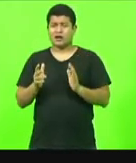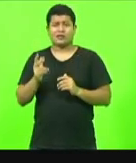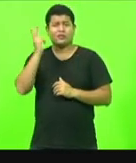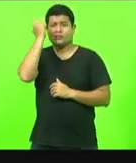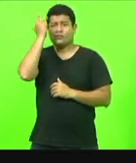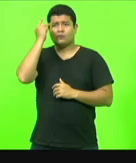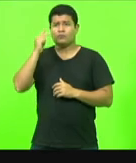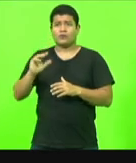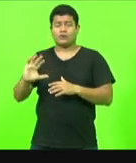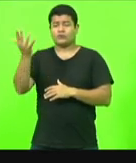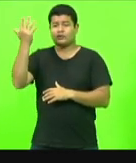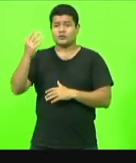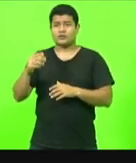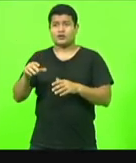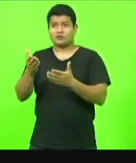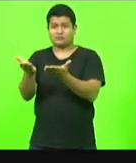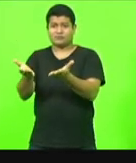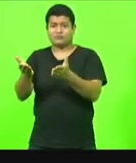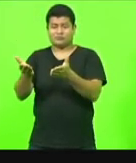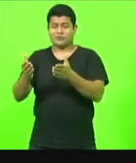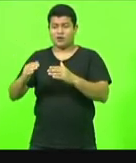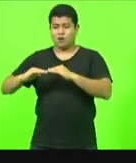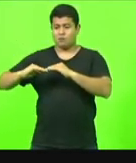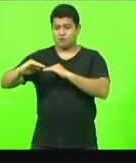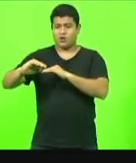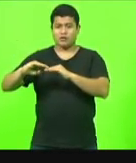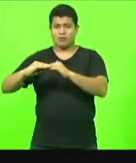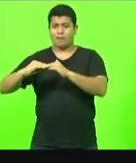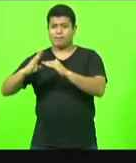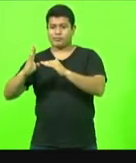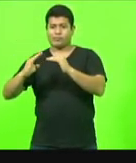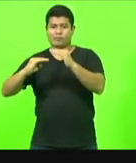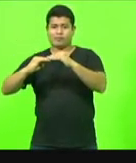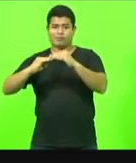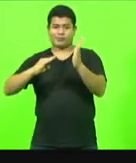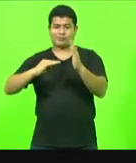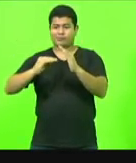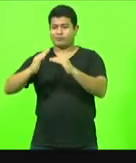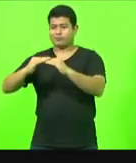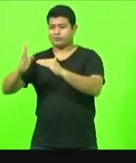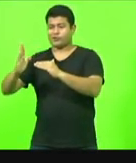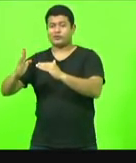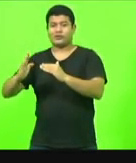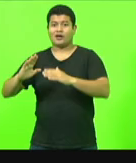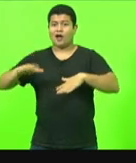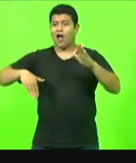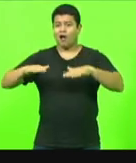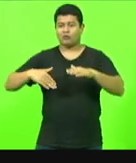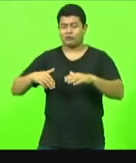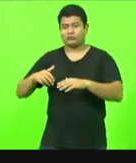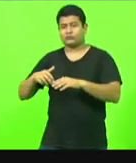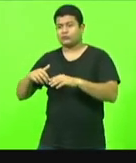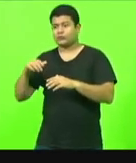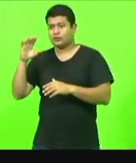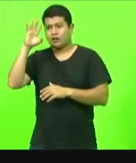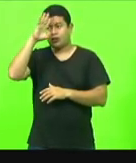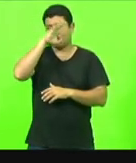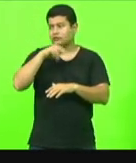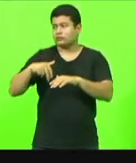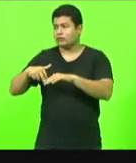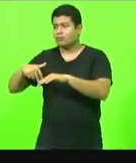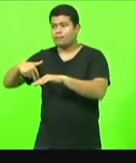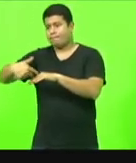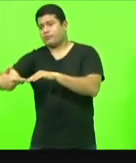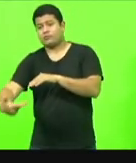soltando. Inclusive, alunos se machucam por conta disso. Imagine uma criança de seis, sete,